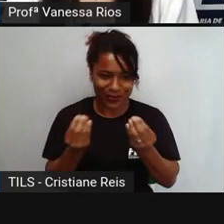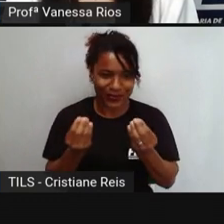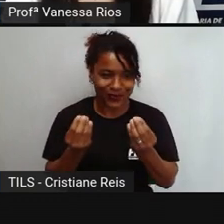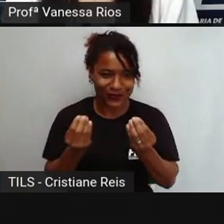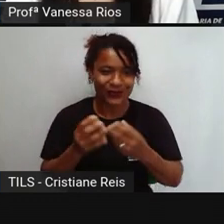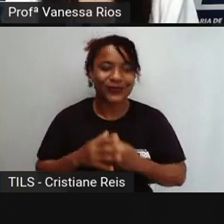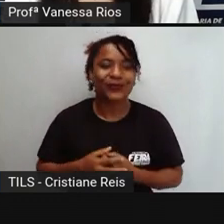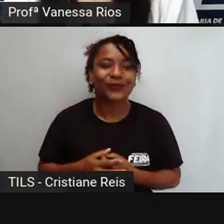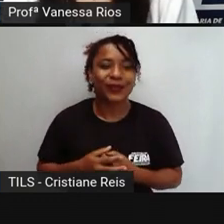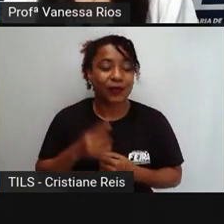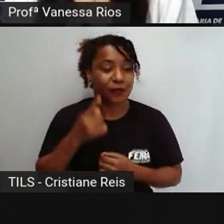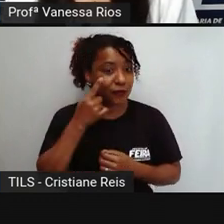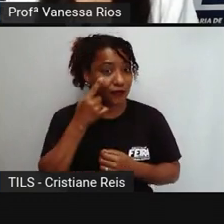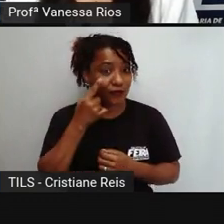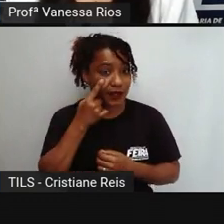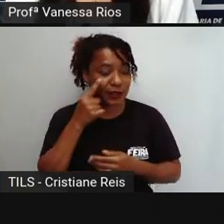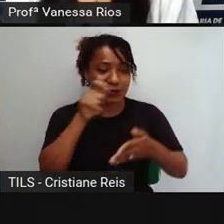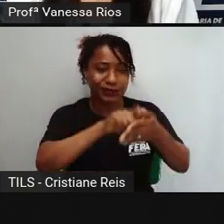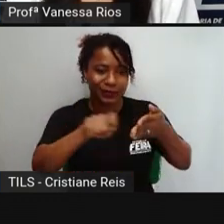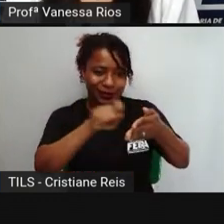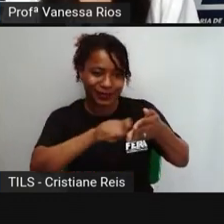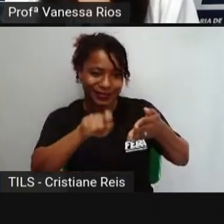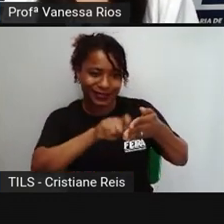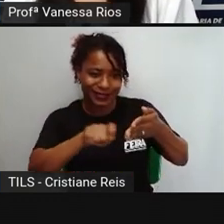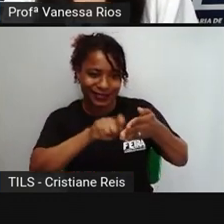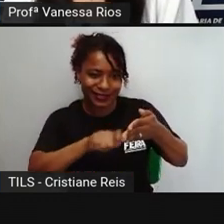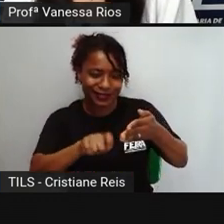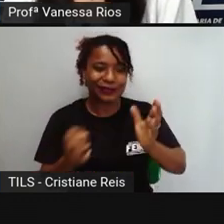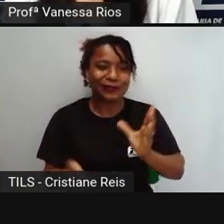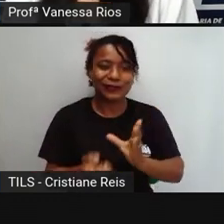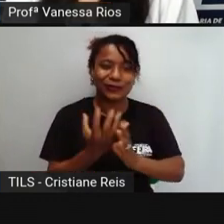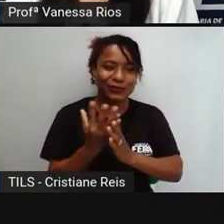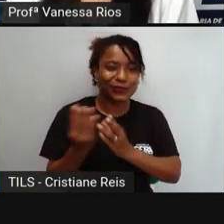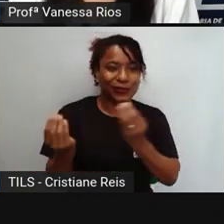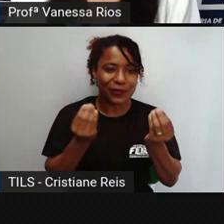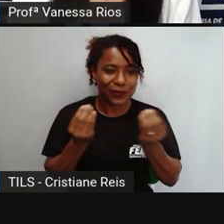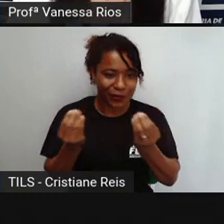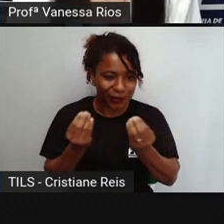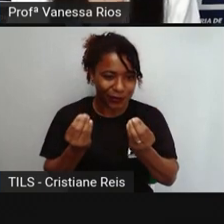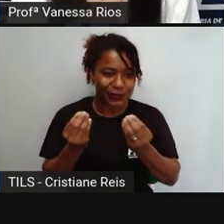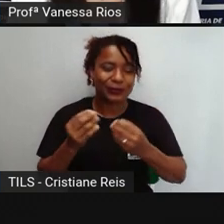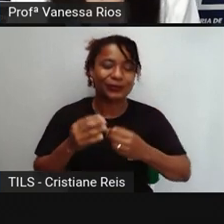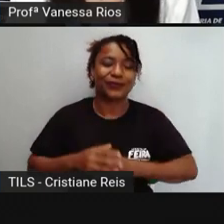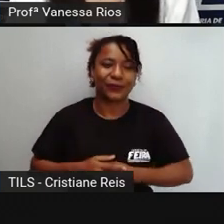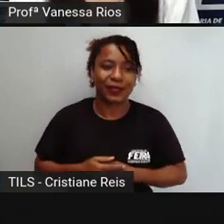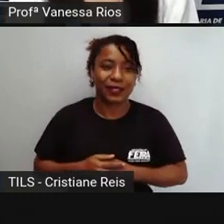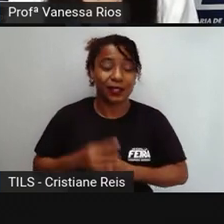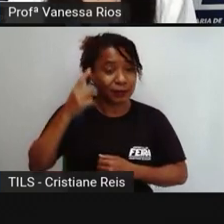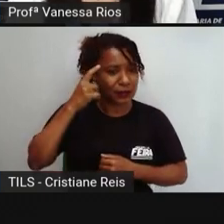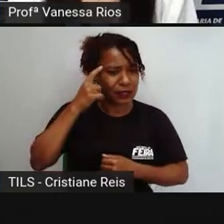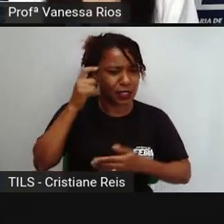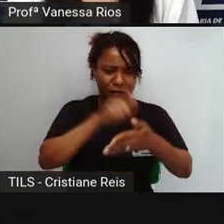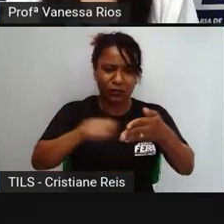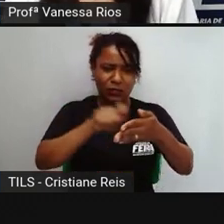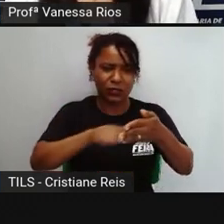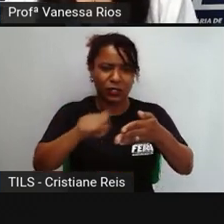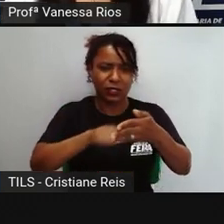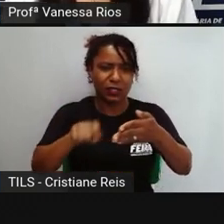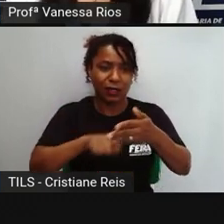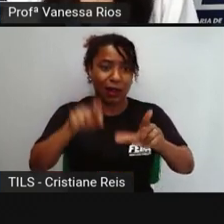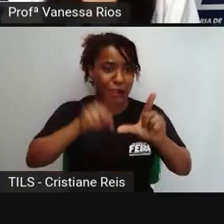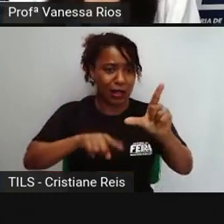primeiros escritos apareceram, o eles utilizavam. A gente não pode já imaginar o surgimento da escrita com